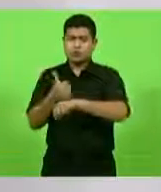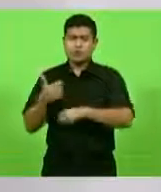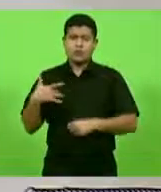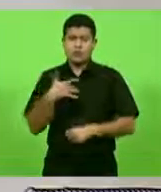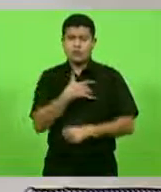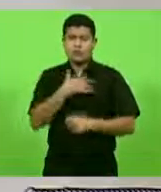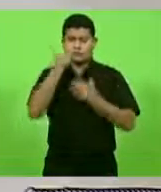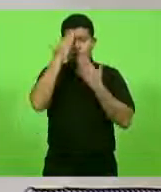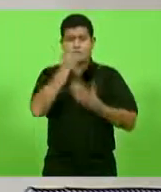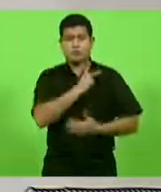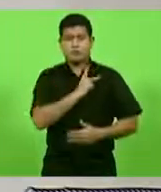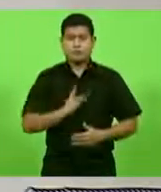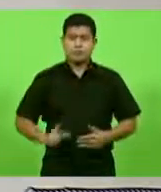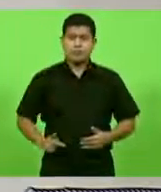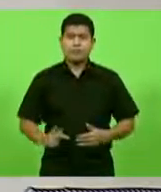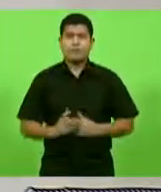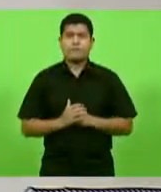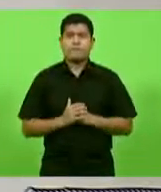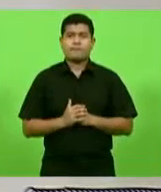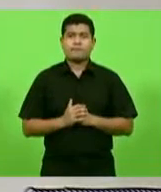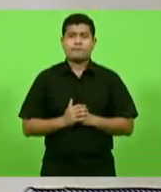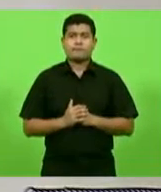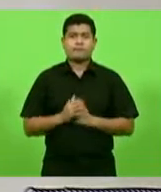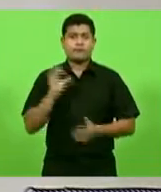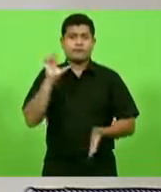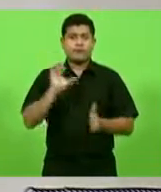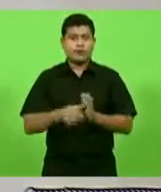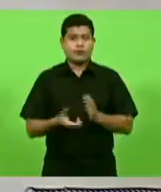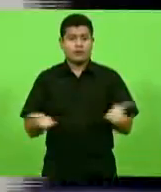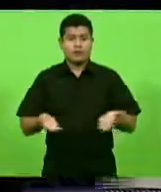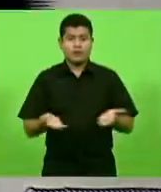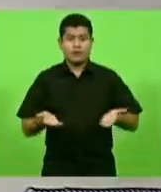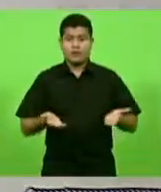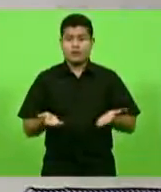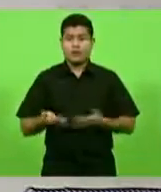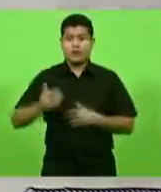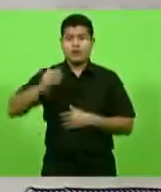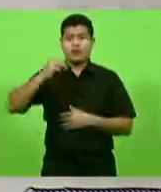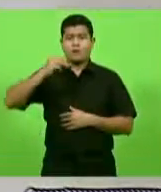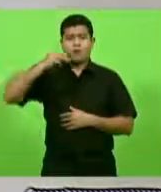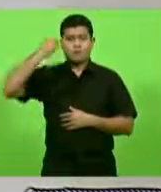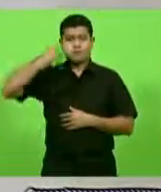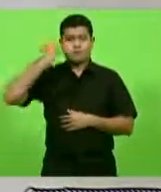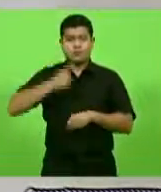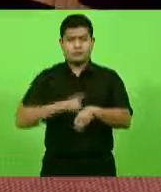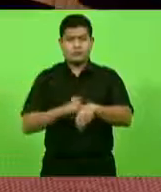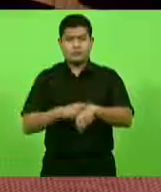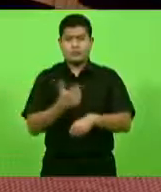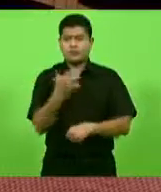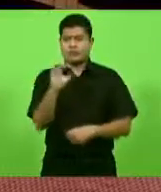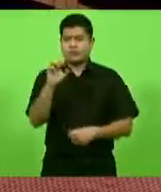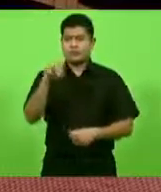Obrigado, deputado Maurício. Próxima escrita é Márcio Machado por 10 minutos, deputado.